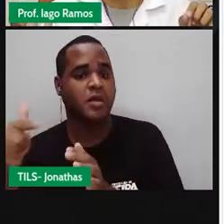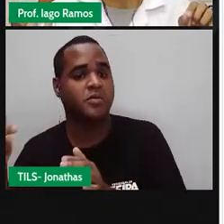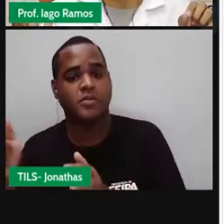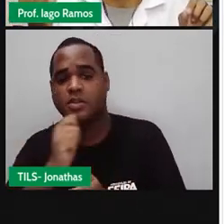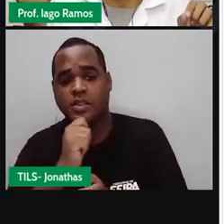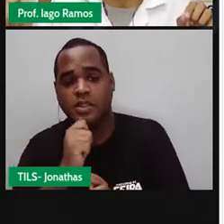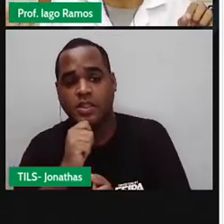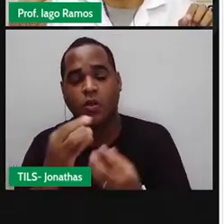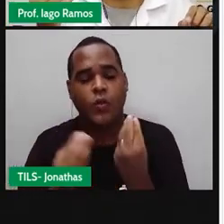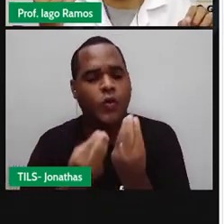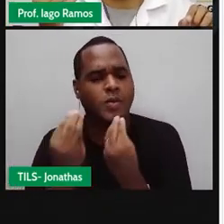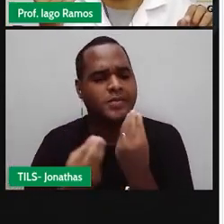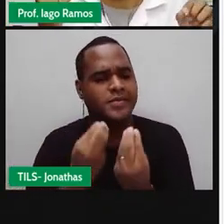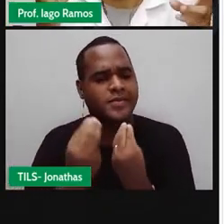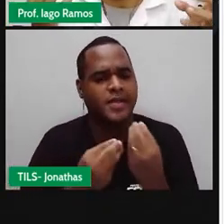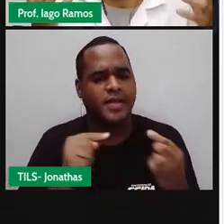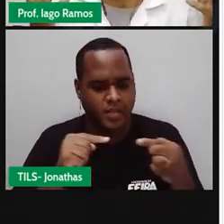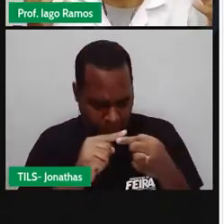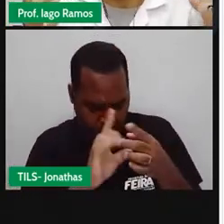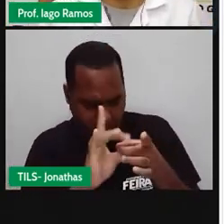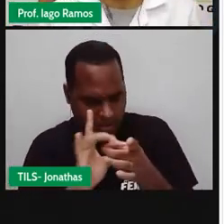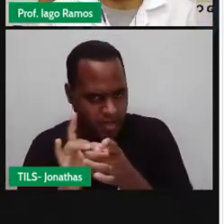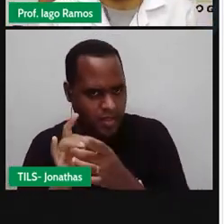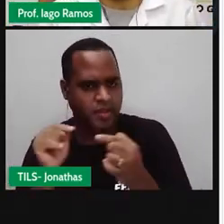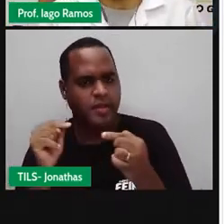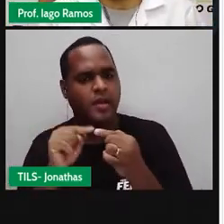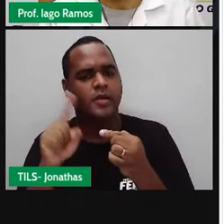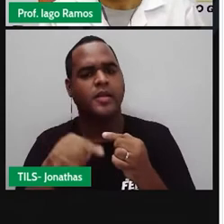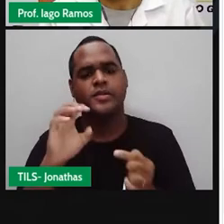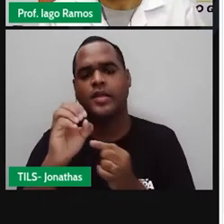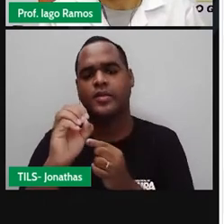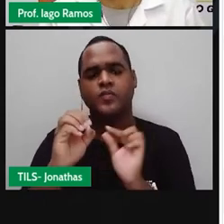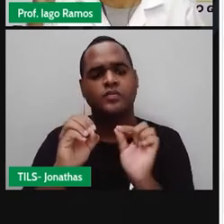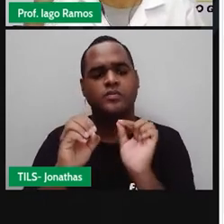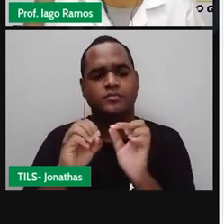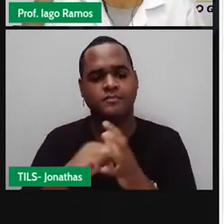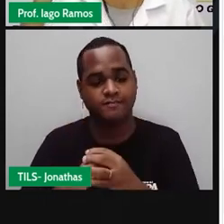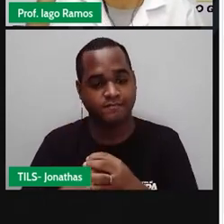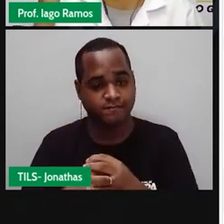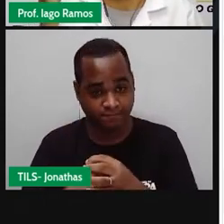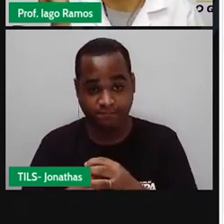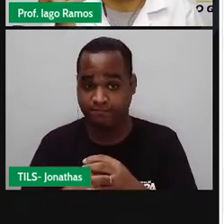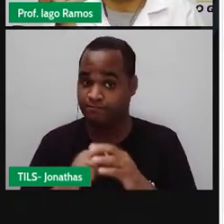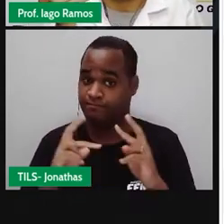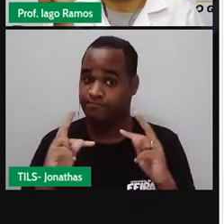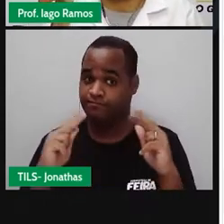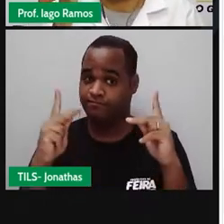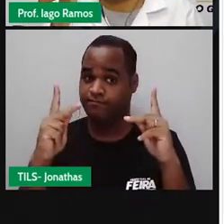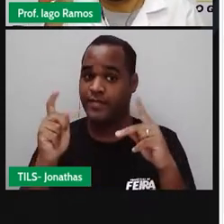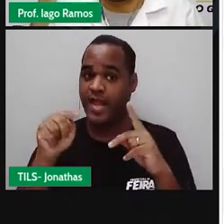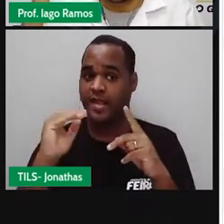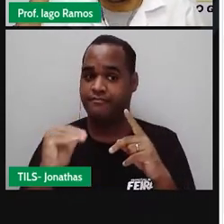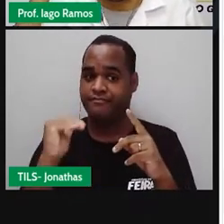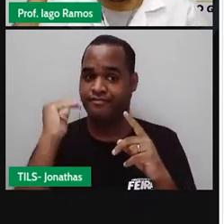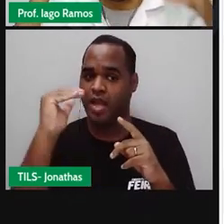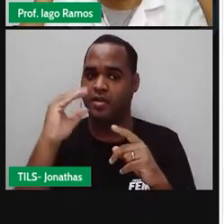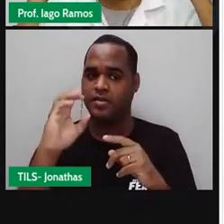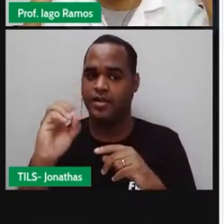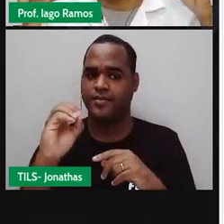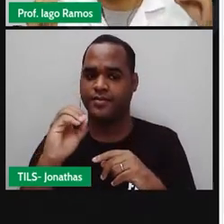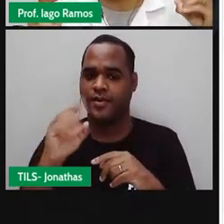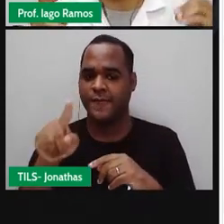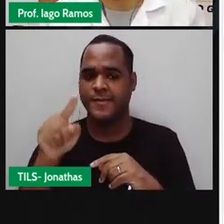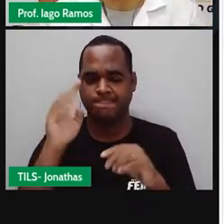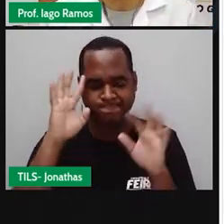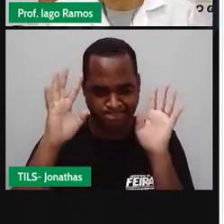de menos estão como em relação à temperatura zero. Estão acima de zero. Então, você já começa